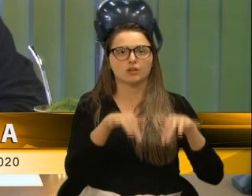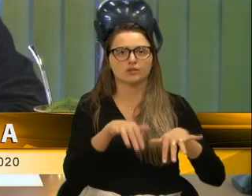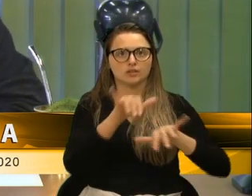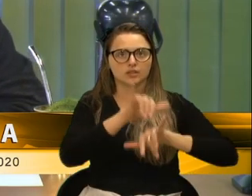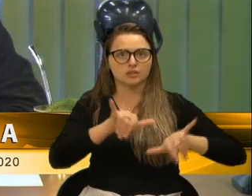comunicações.